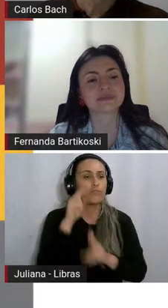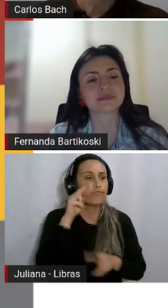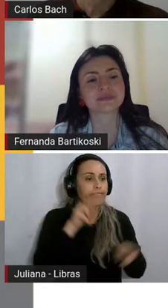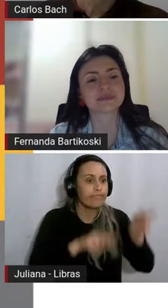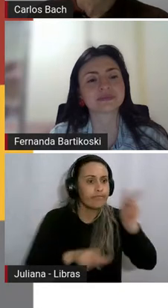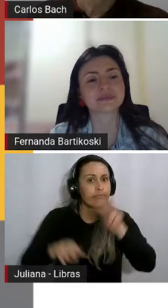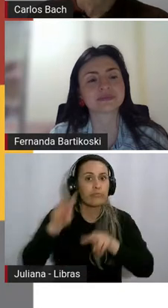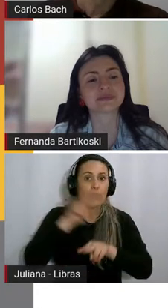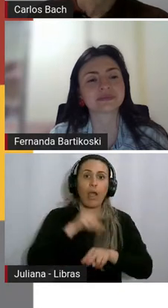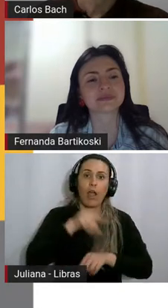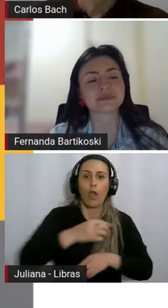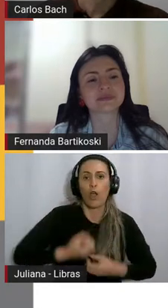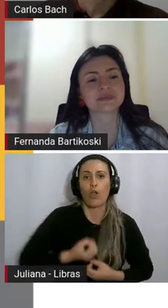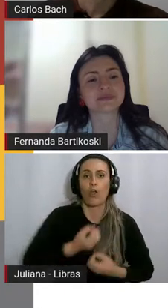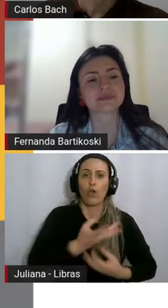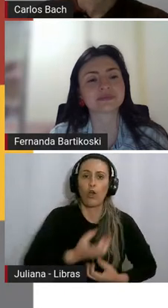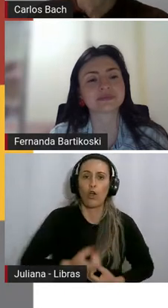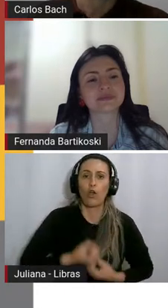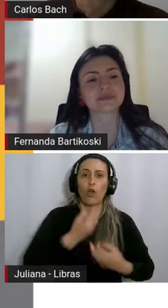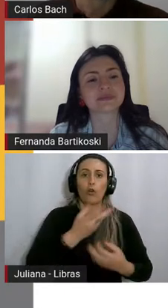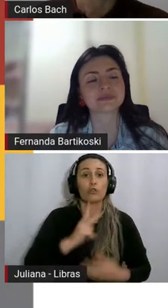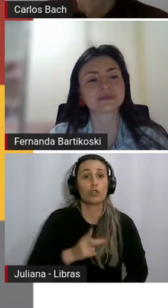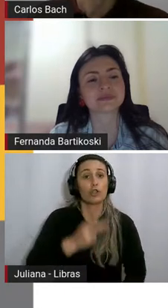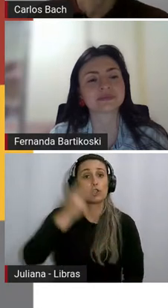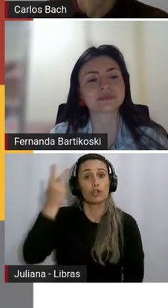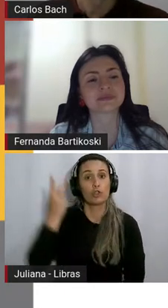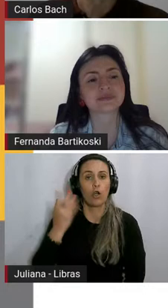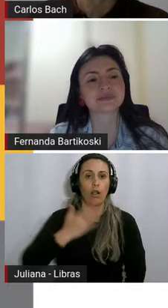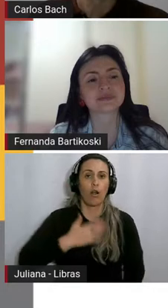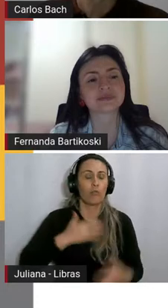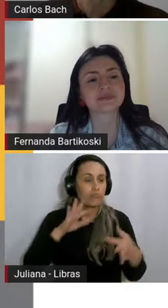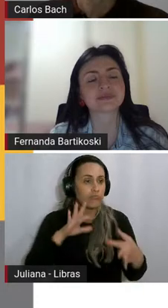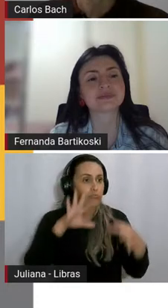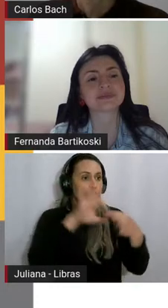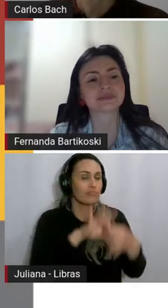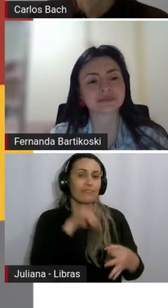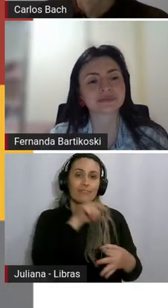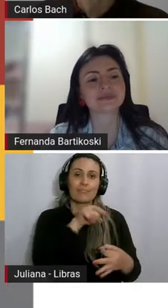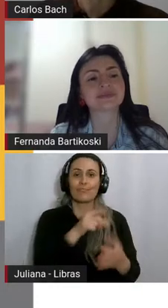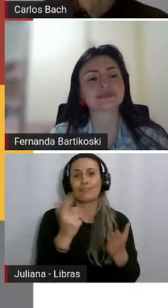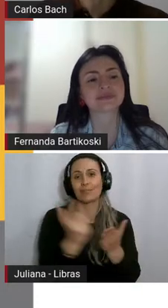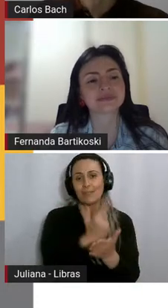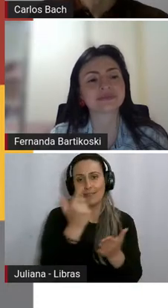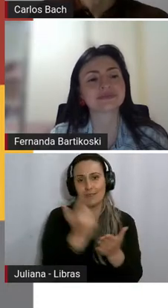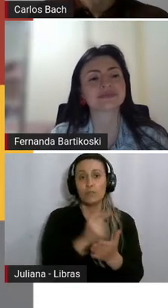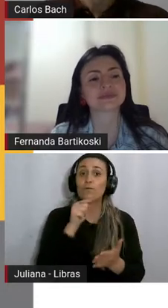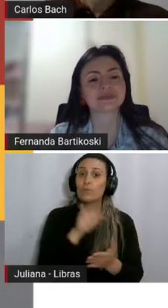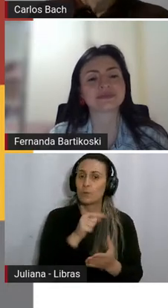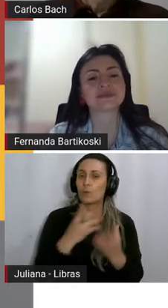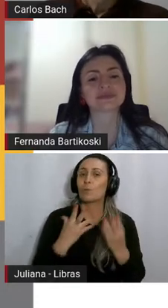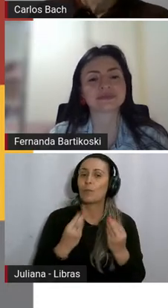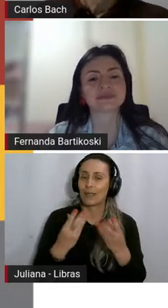histórias deles vinculadas à história linda no livro. Então, isso é bem... É bem interessante, assim.